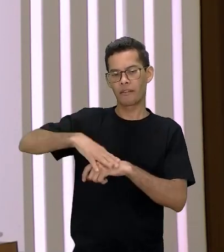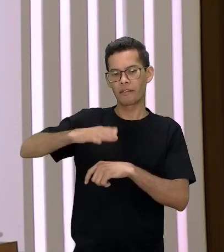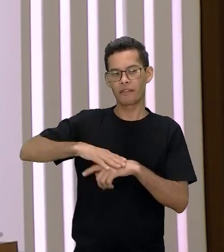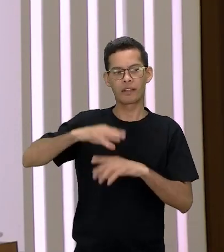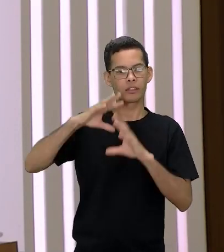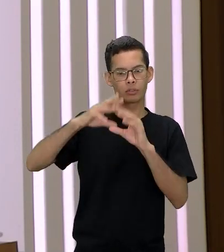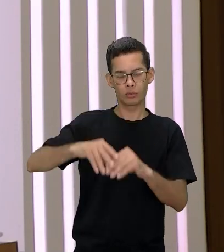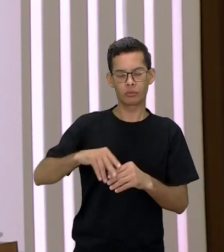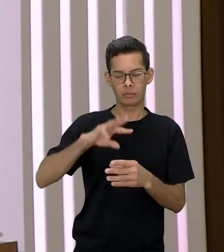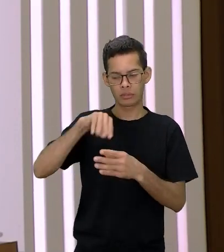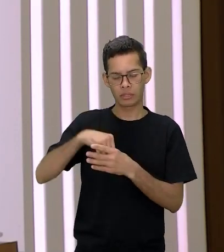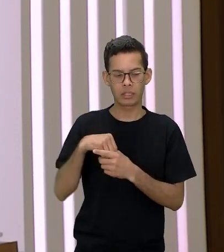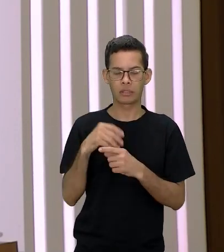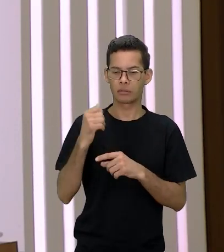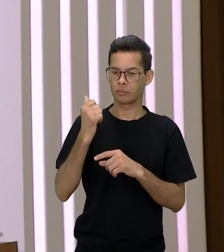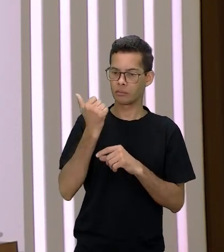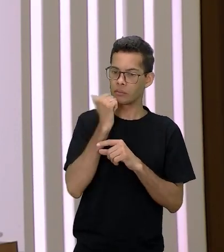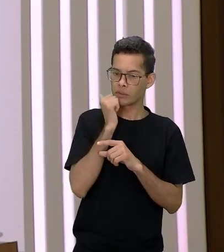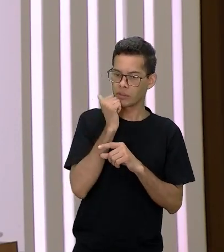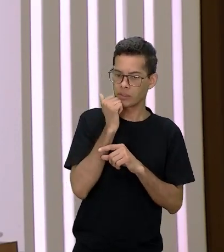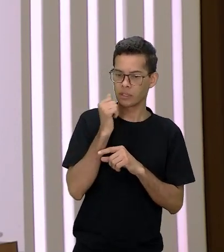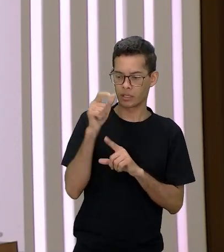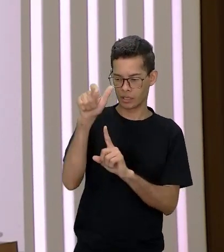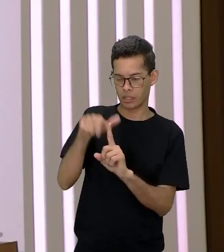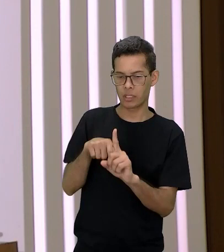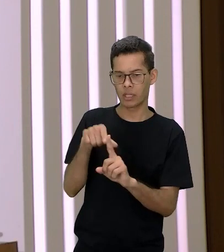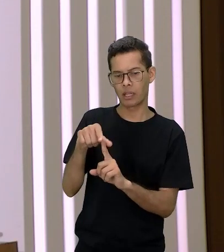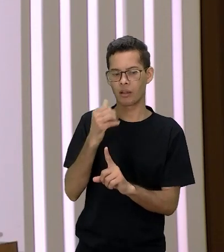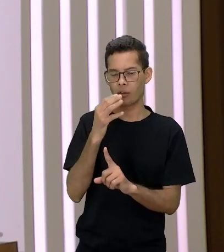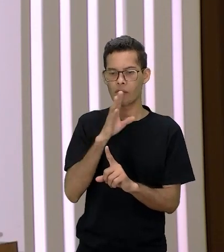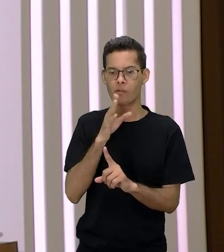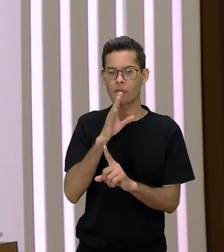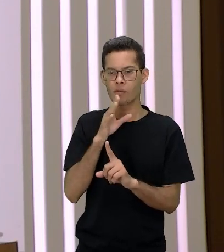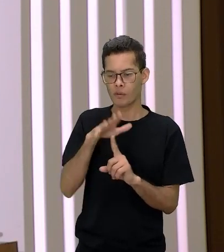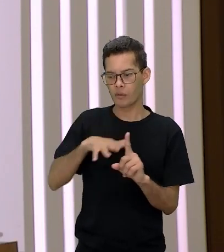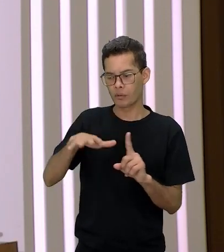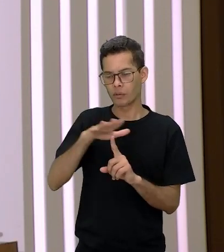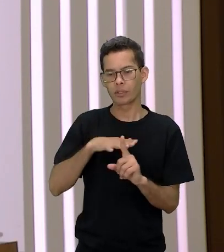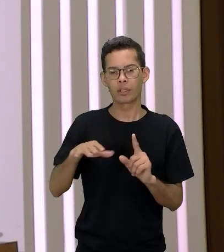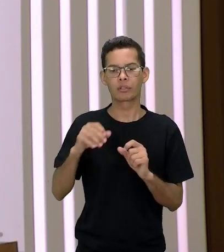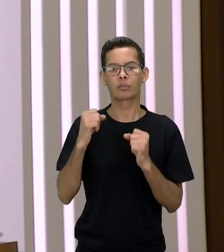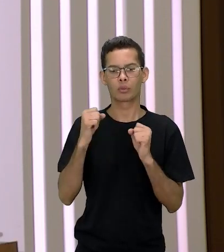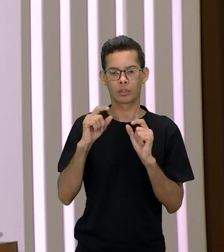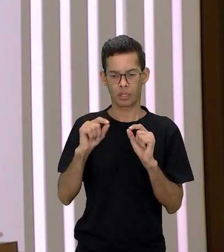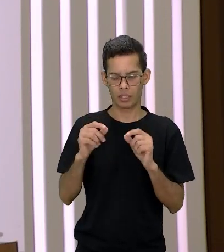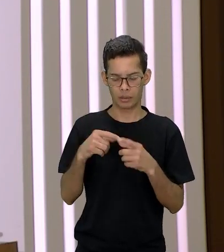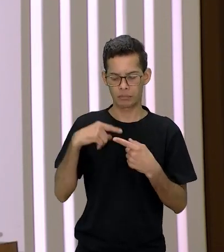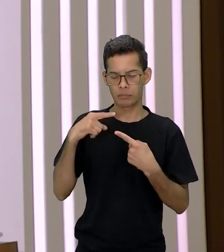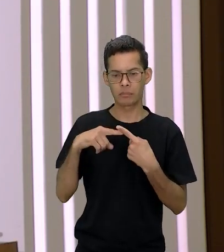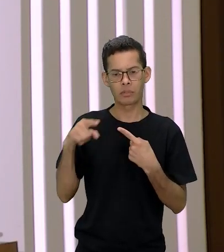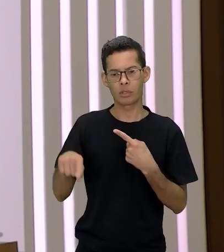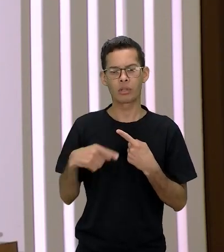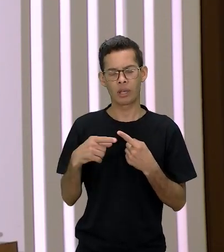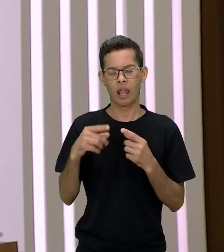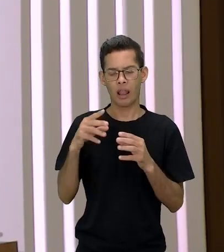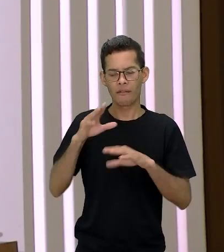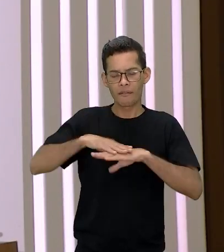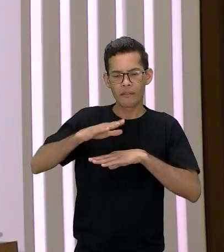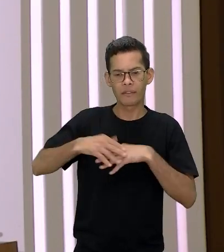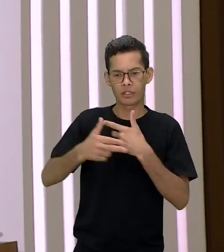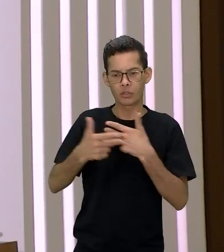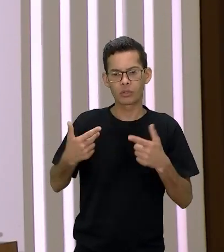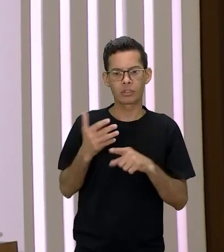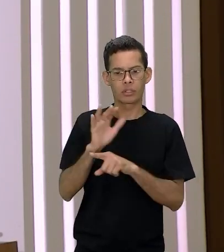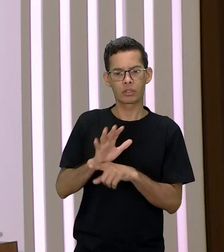ciência então a gente tá falando aqui de uma mulher que ela conhece a fitoterapia e a gente tá falando aí de cura de bronquite de feridas